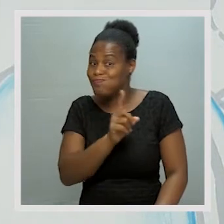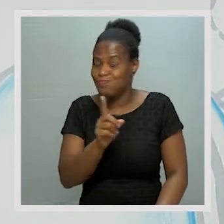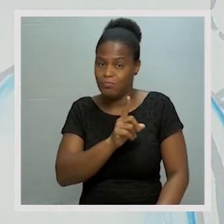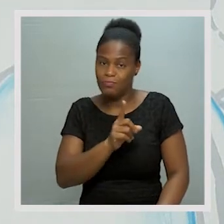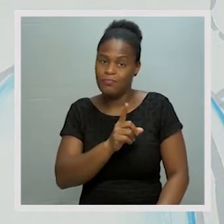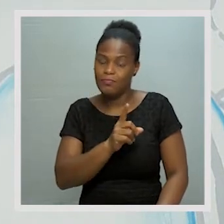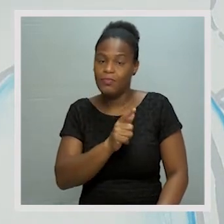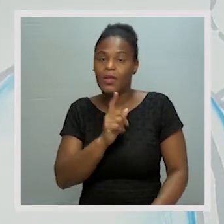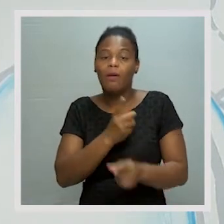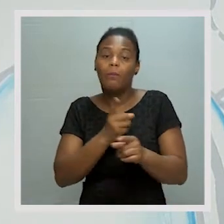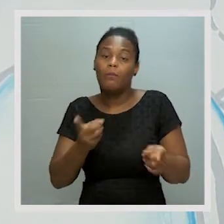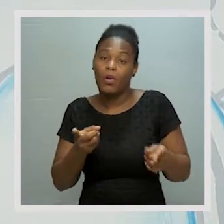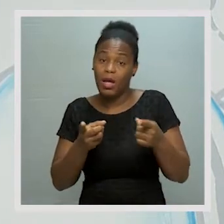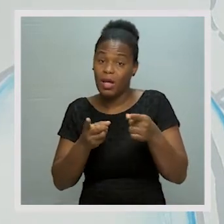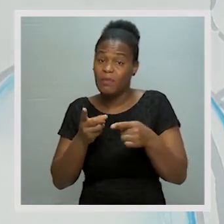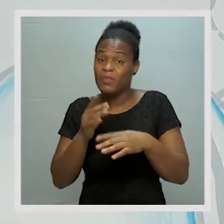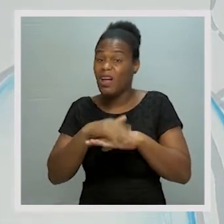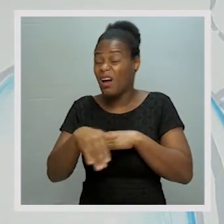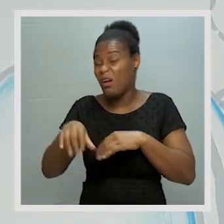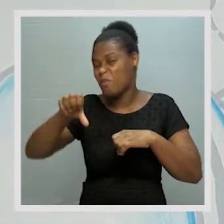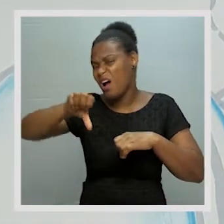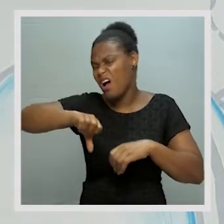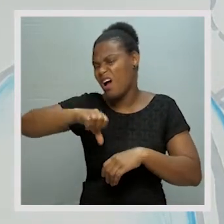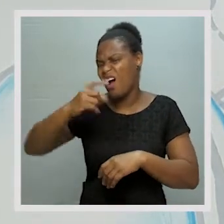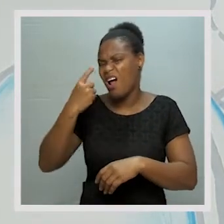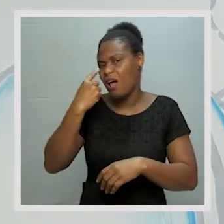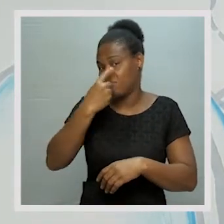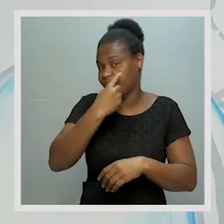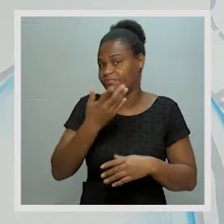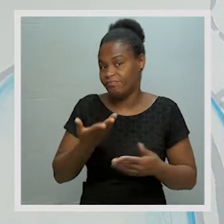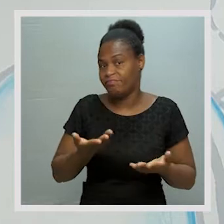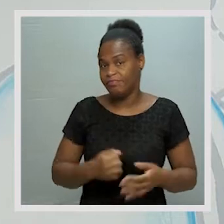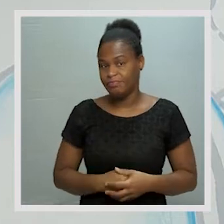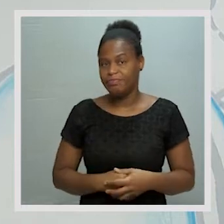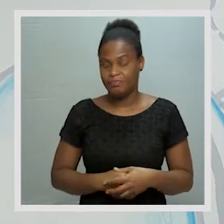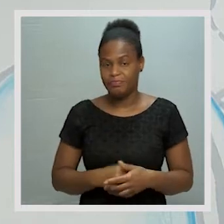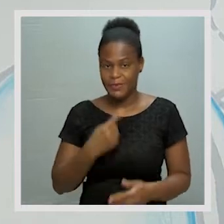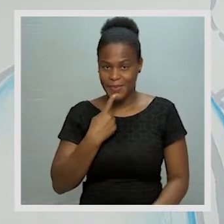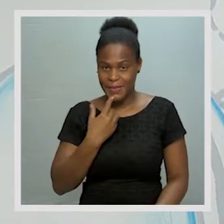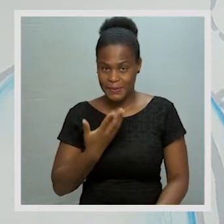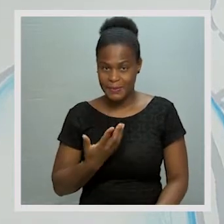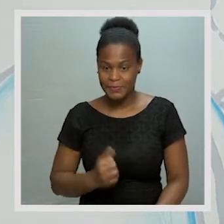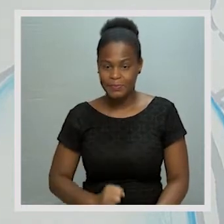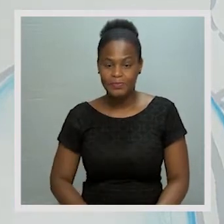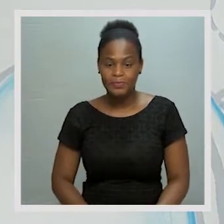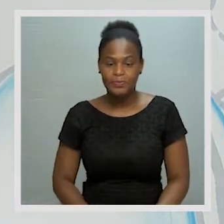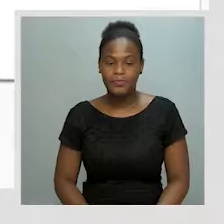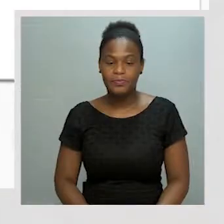provoca, causa mal à nossa visão. Entenderam?